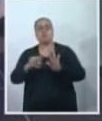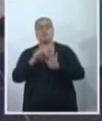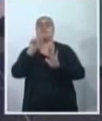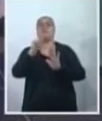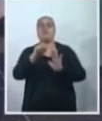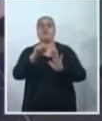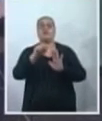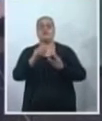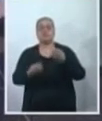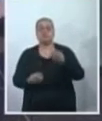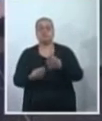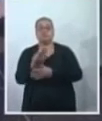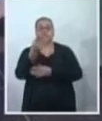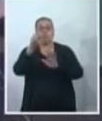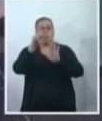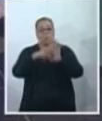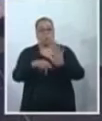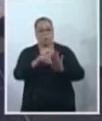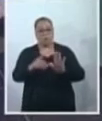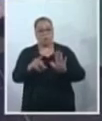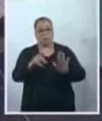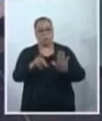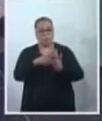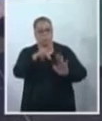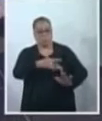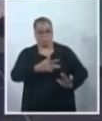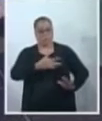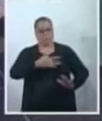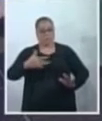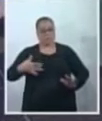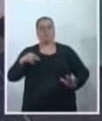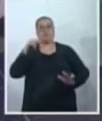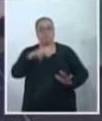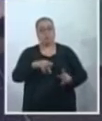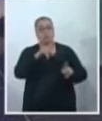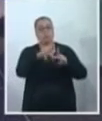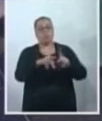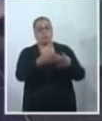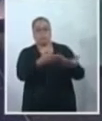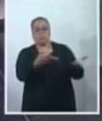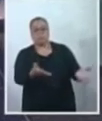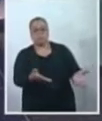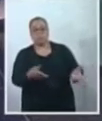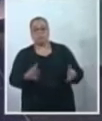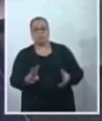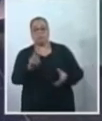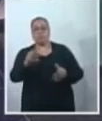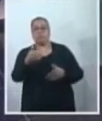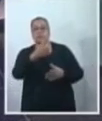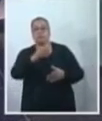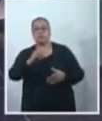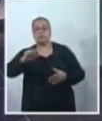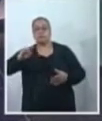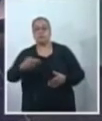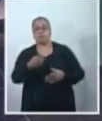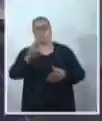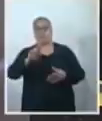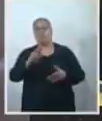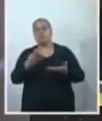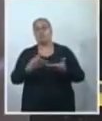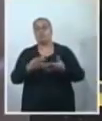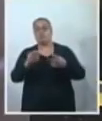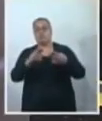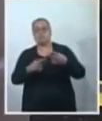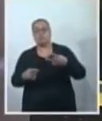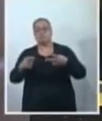para implementar programas de saúde e disponibilização à população. valor da emenda é de 100 mil reais, né? A emenda pretende